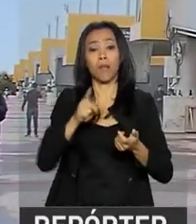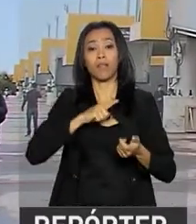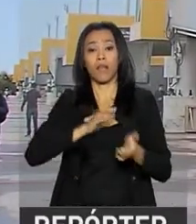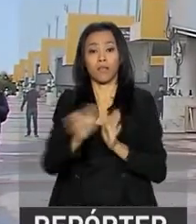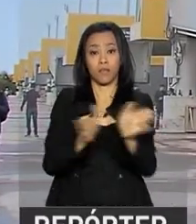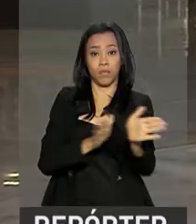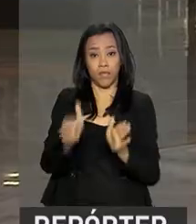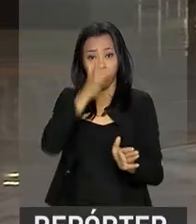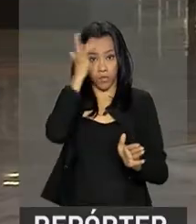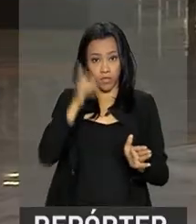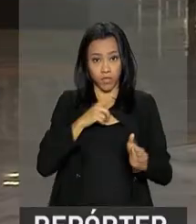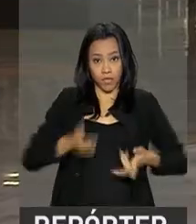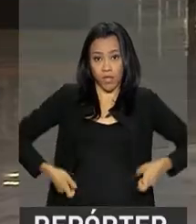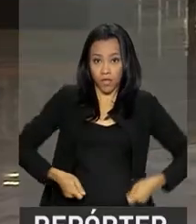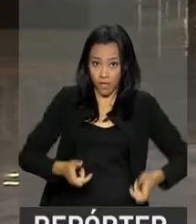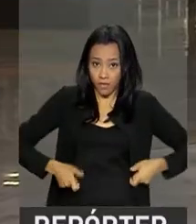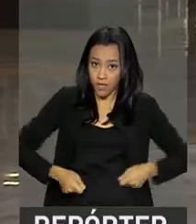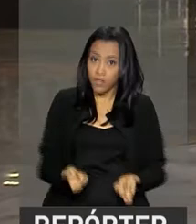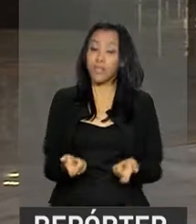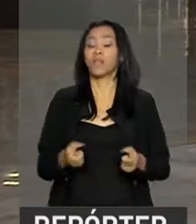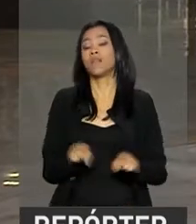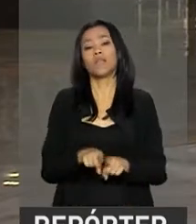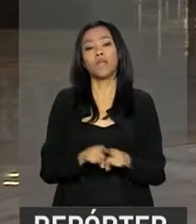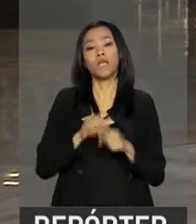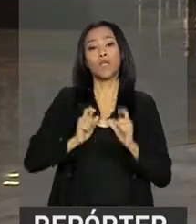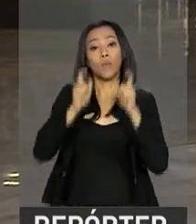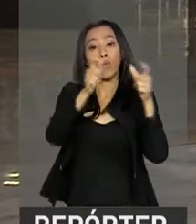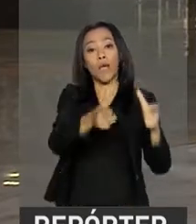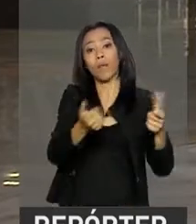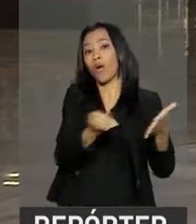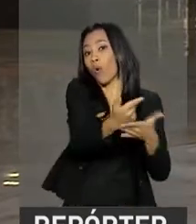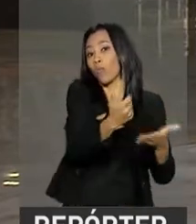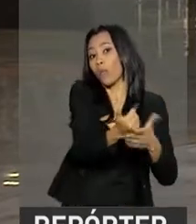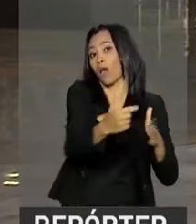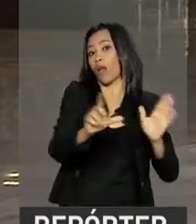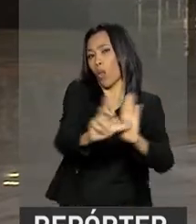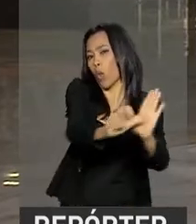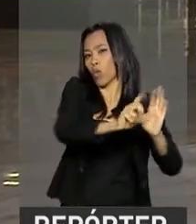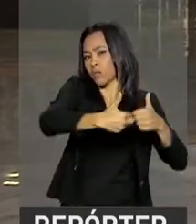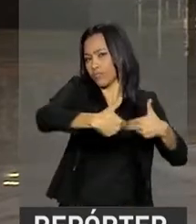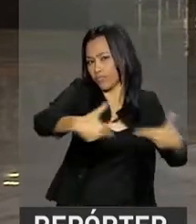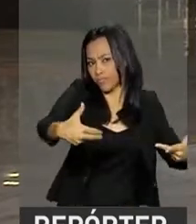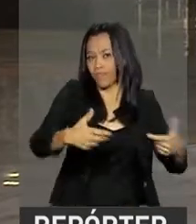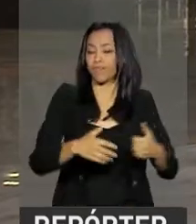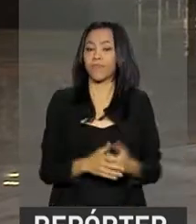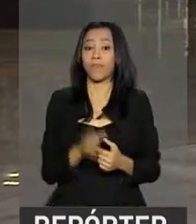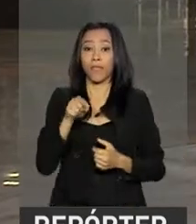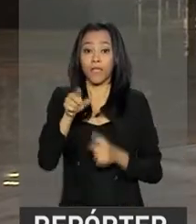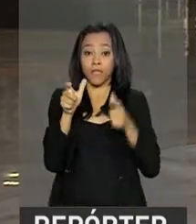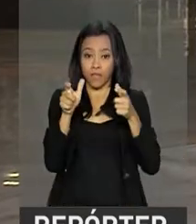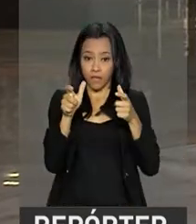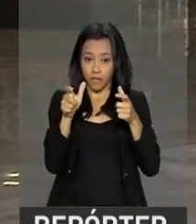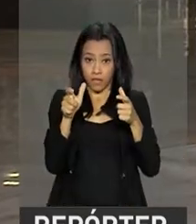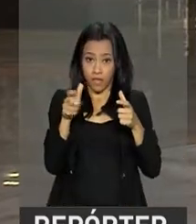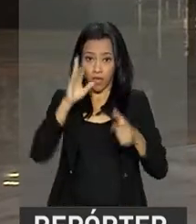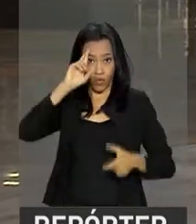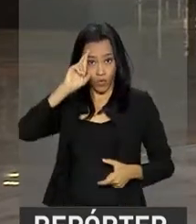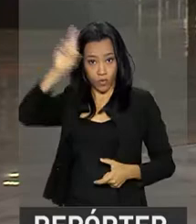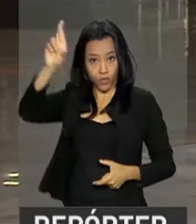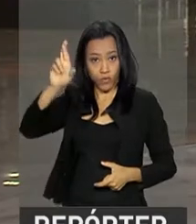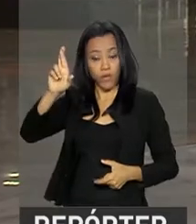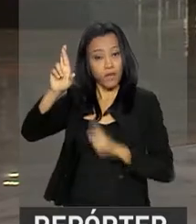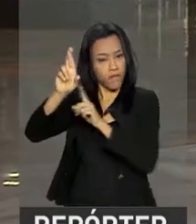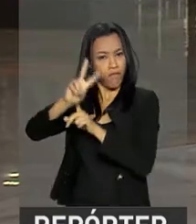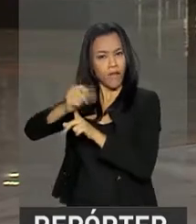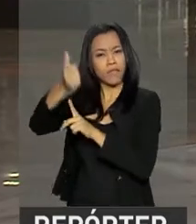física, além de áreas destinadas às compras. O superintendente do novo terminal vai mostrar para a gente o